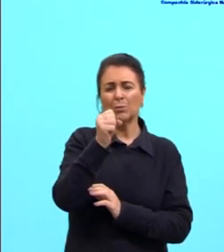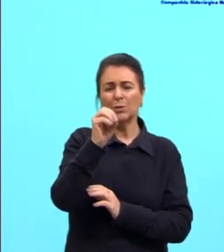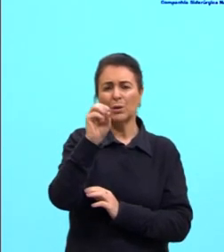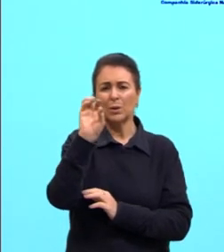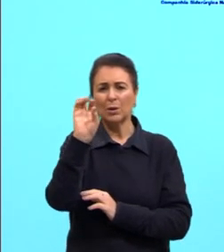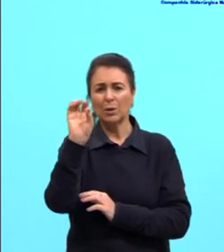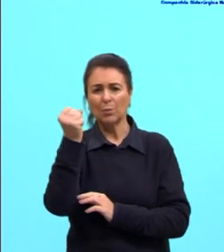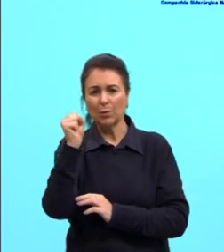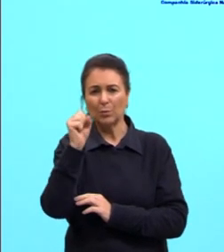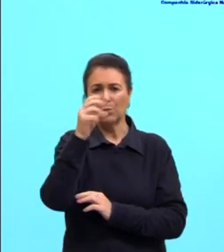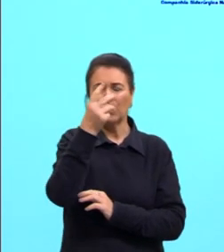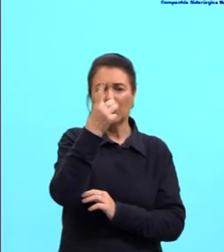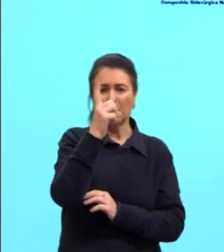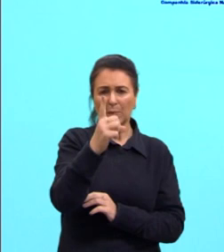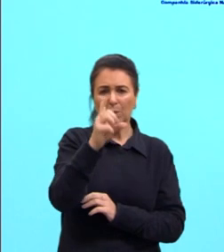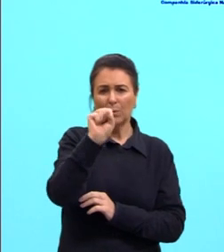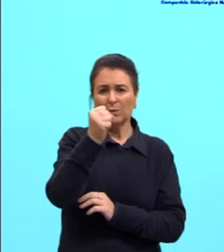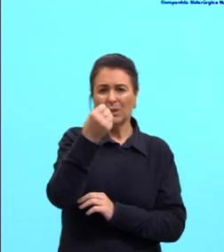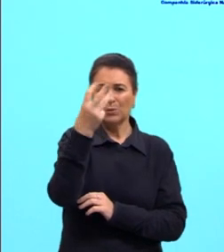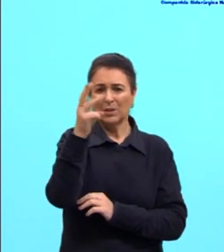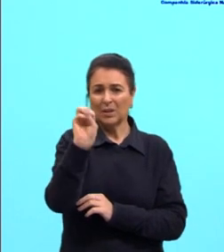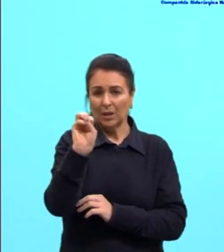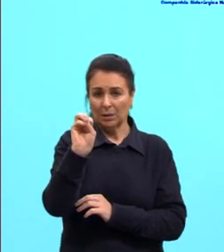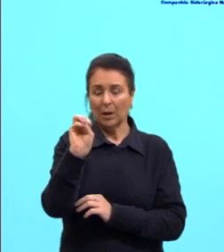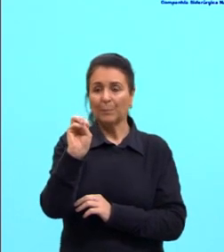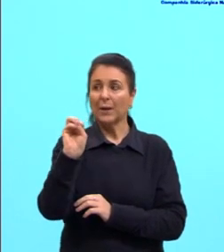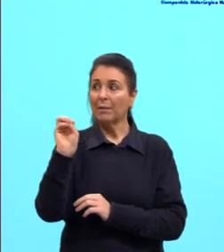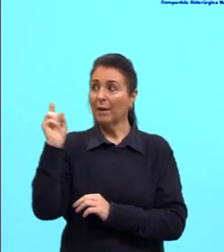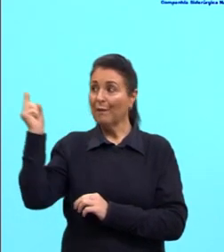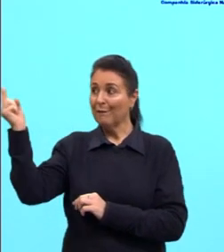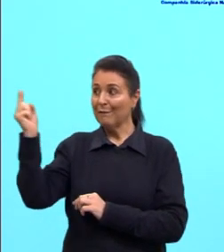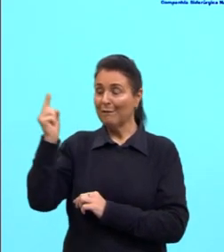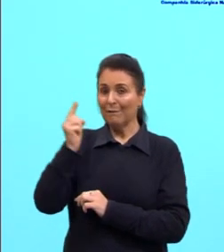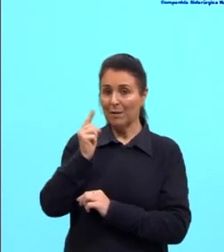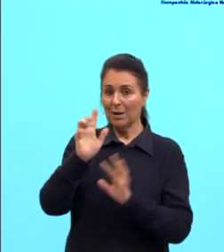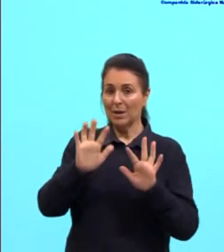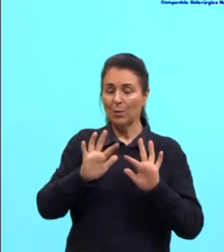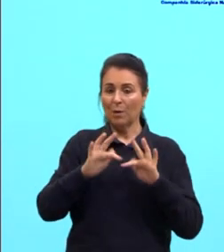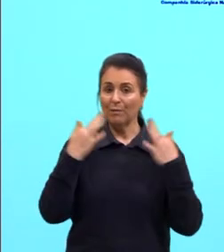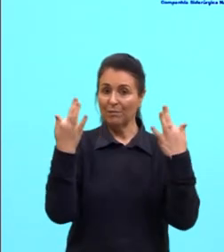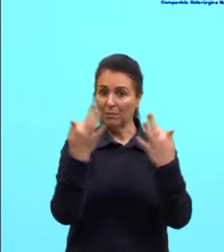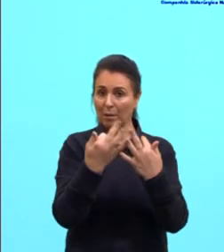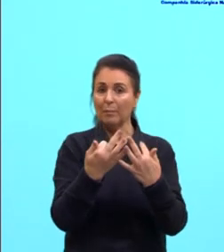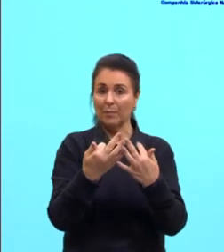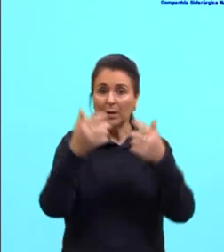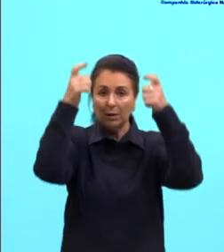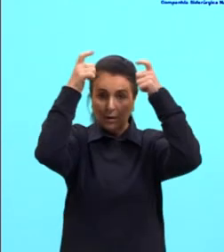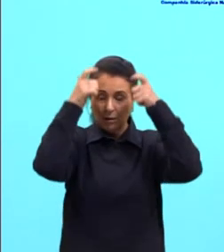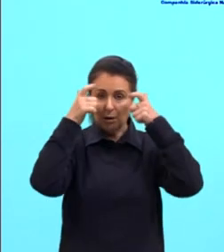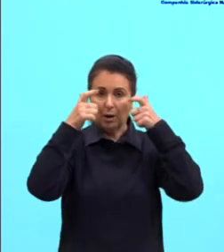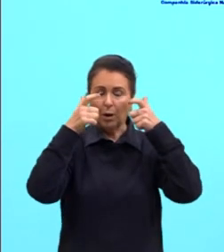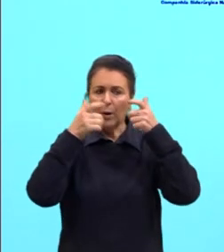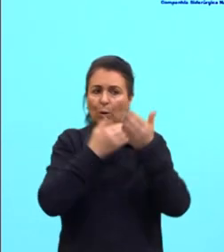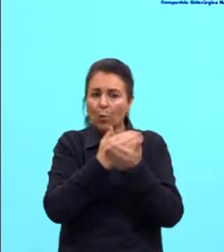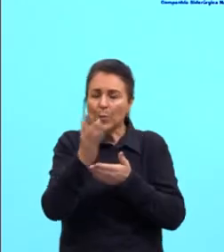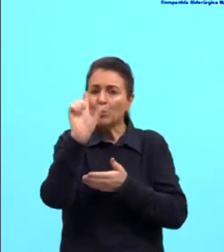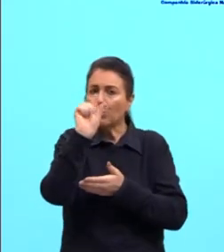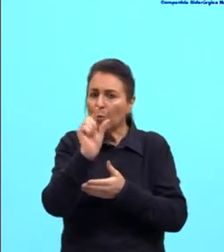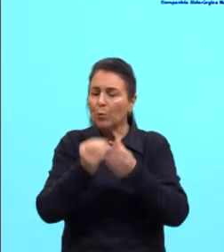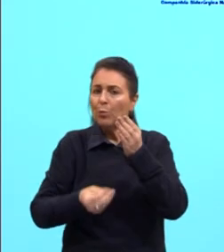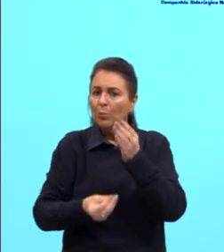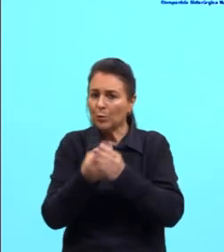vinda da família real e algumas coisas têm que ser produzidas. Vela, roupa. Então, você tem aí umas